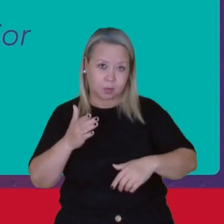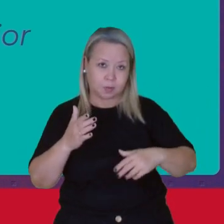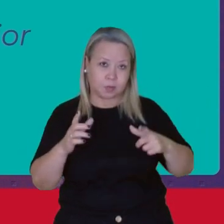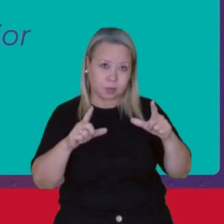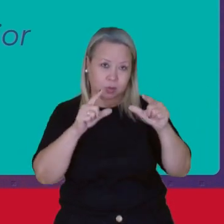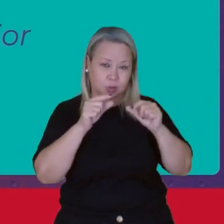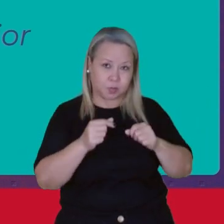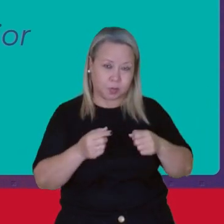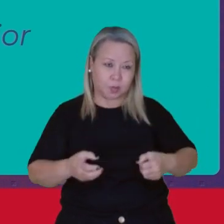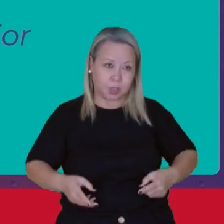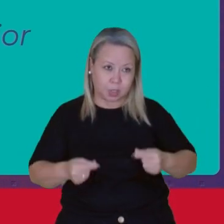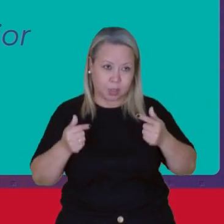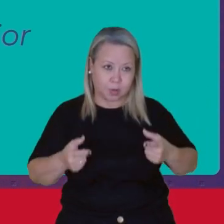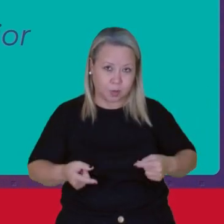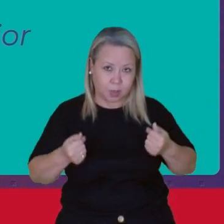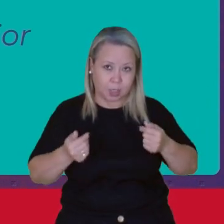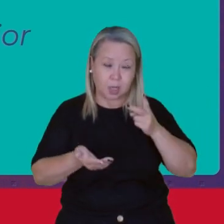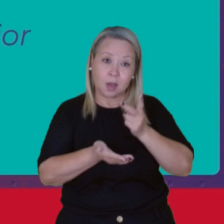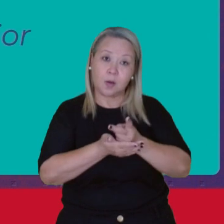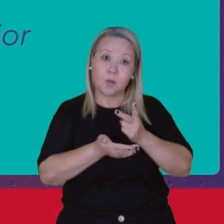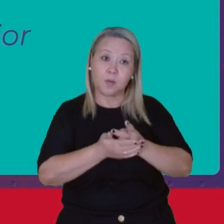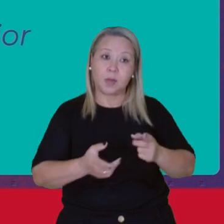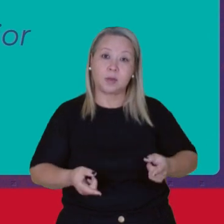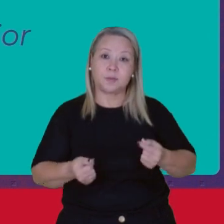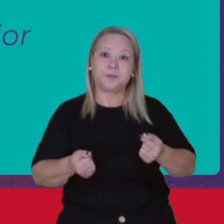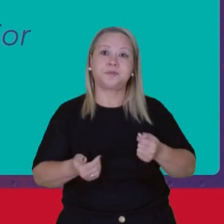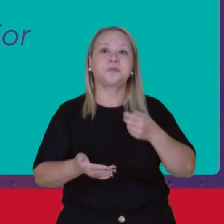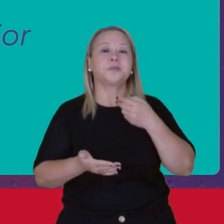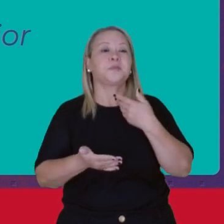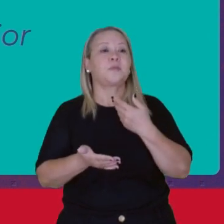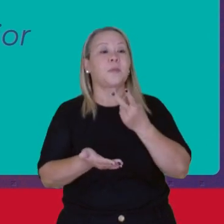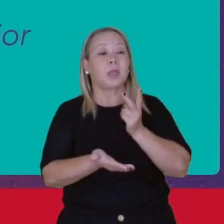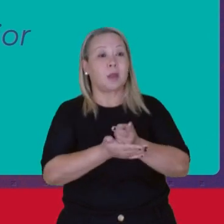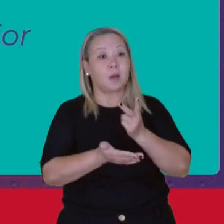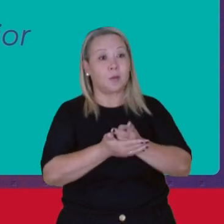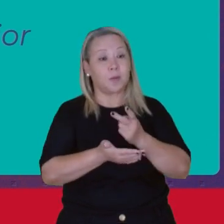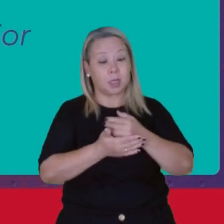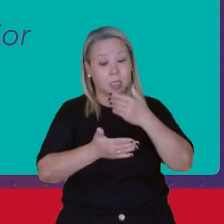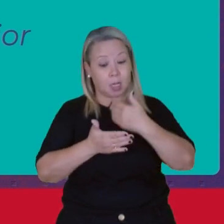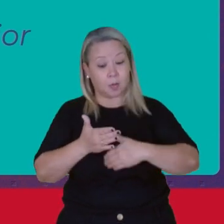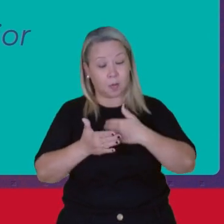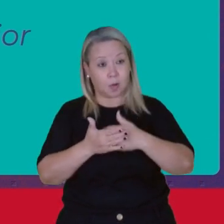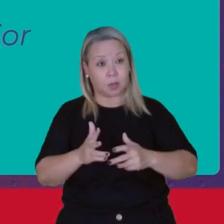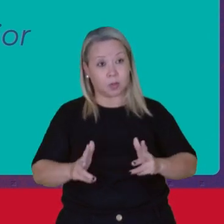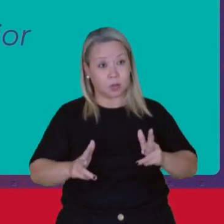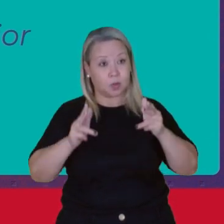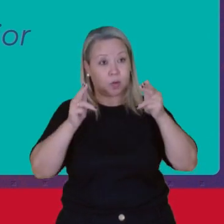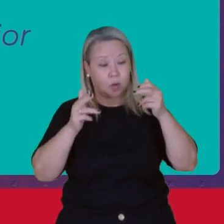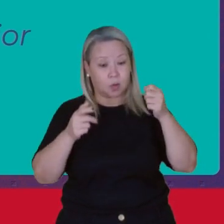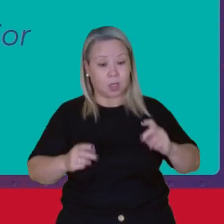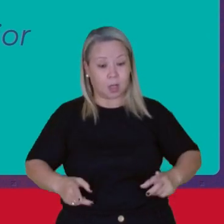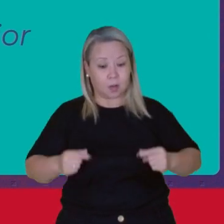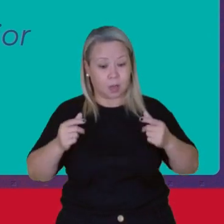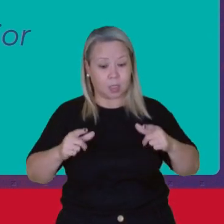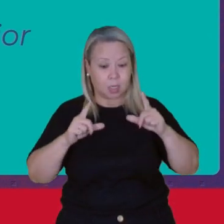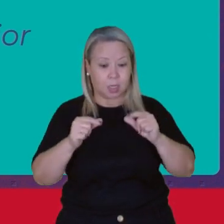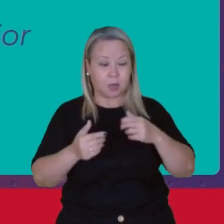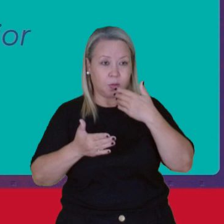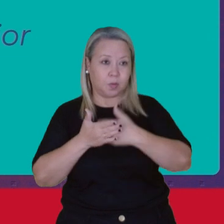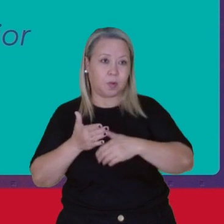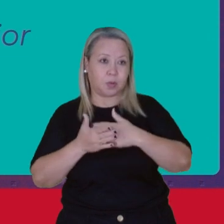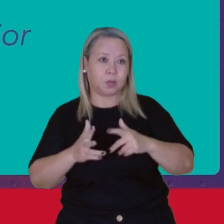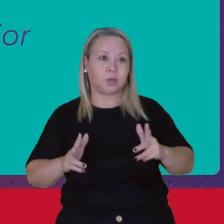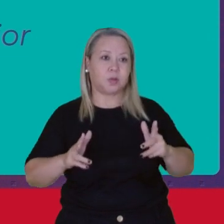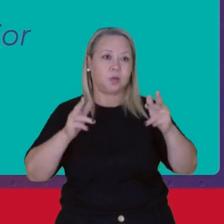O mesmo número De gastos Manter impostos Do jeito que estão E cortar os gastos E reduzir impostos E cortar gastos Em